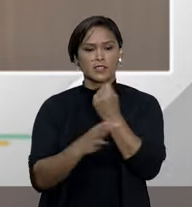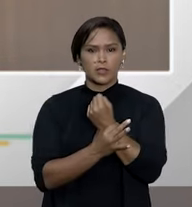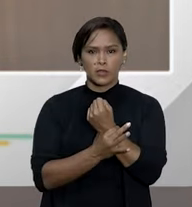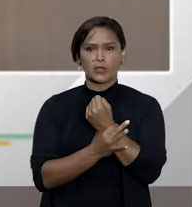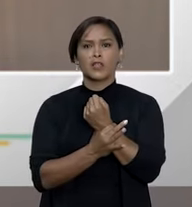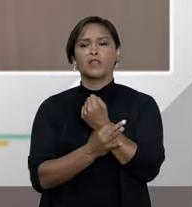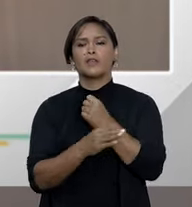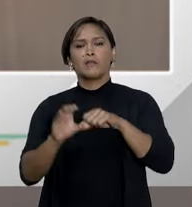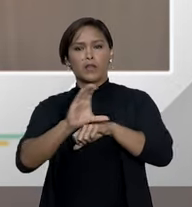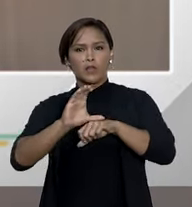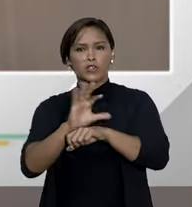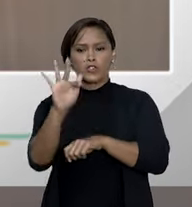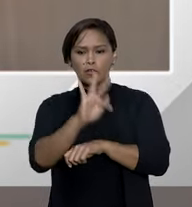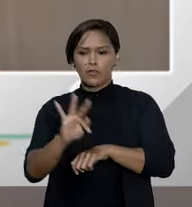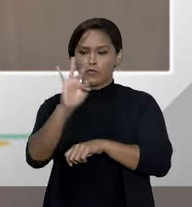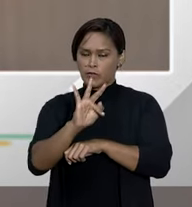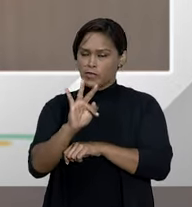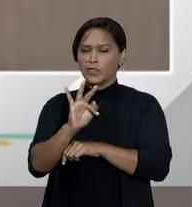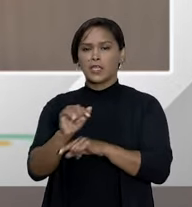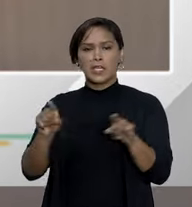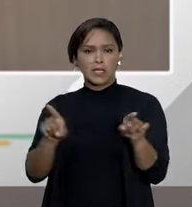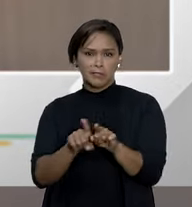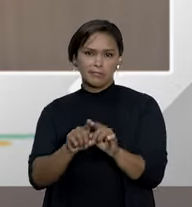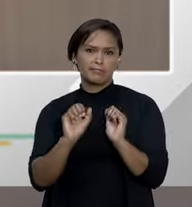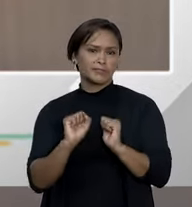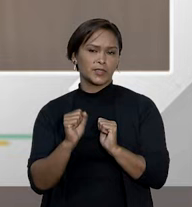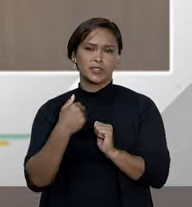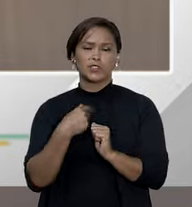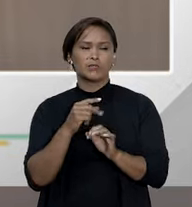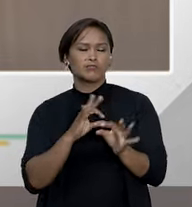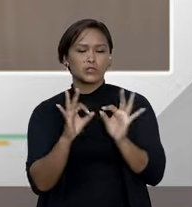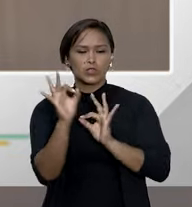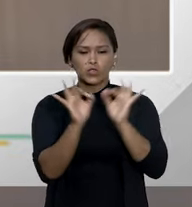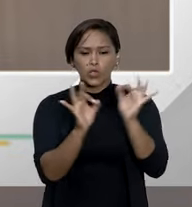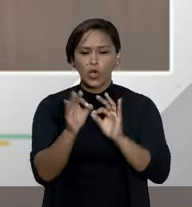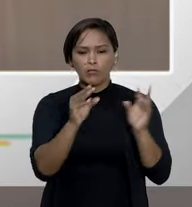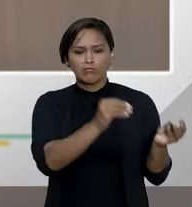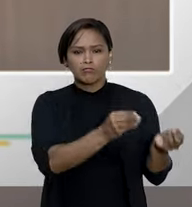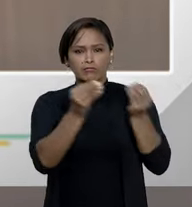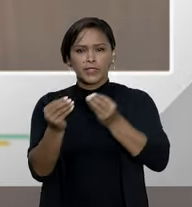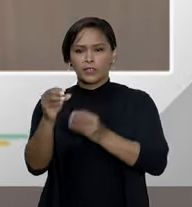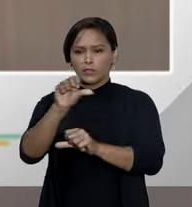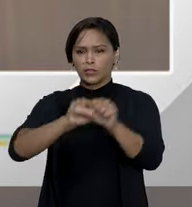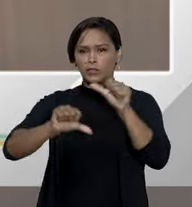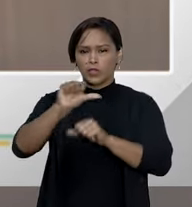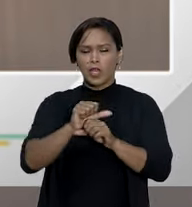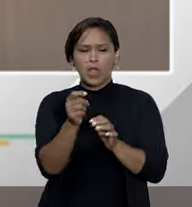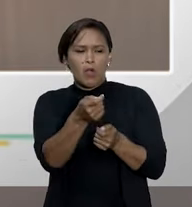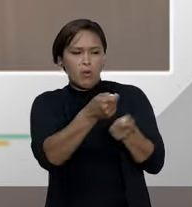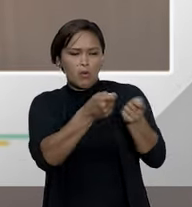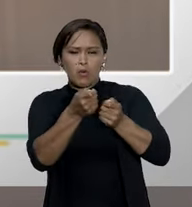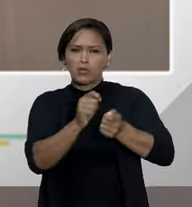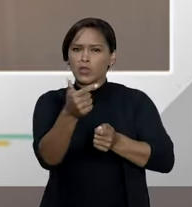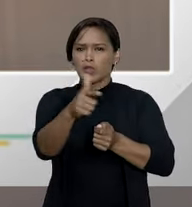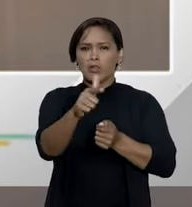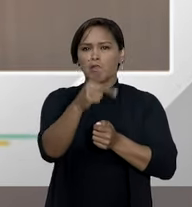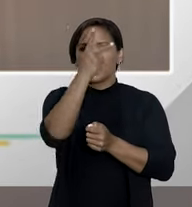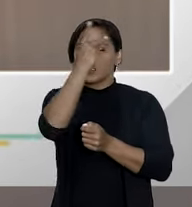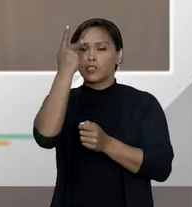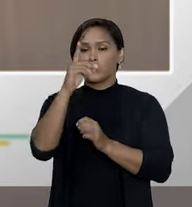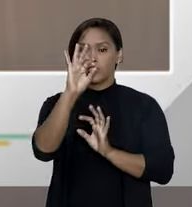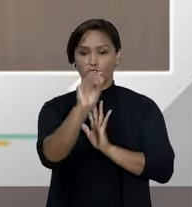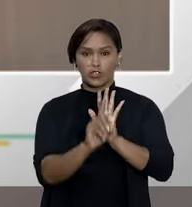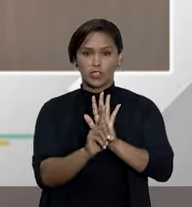nossa Constituição Federal, a Constituição da República, não é prudente se transferir sem controle e o atendimento desse direito